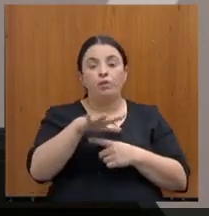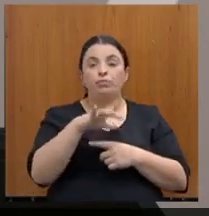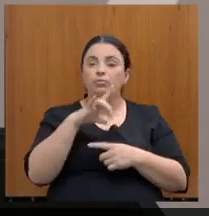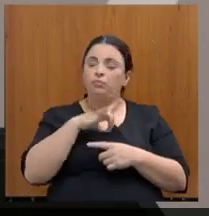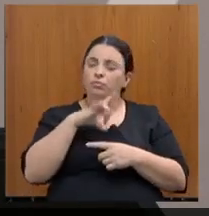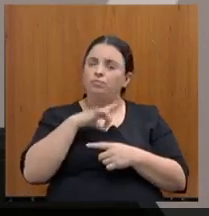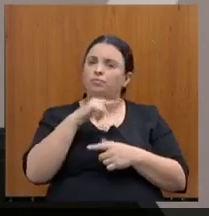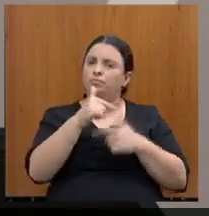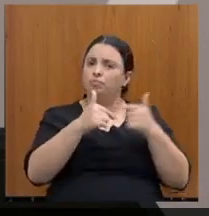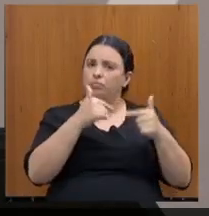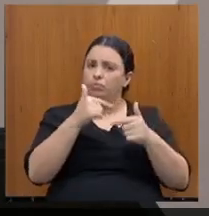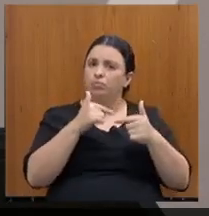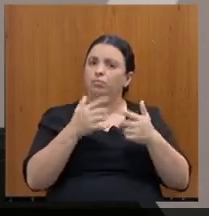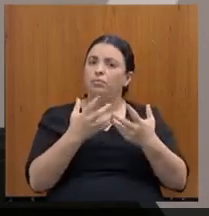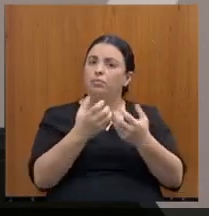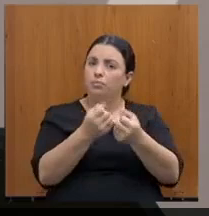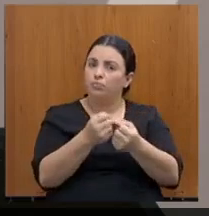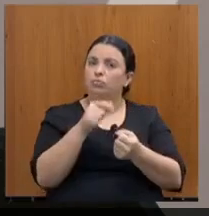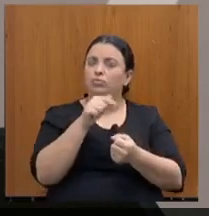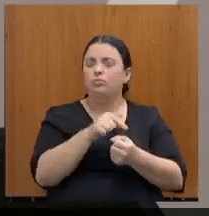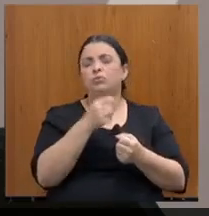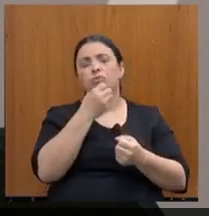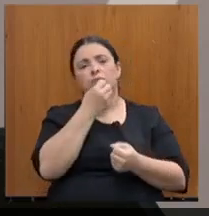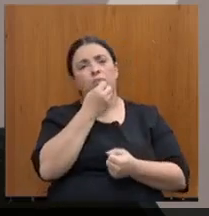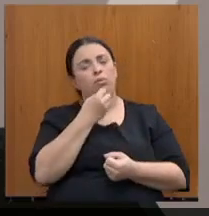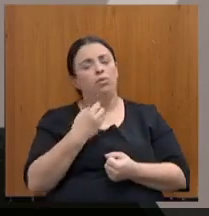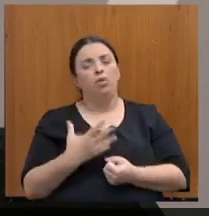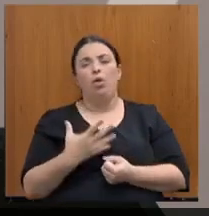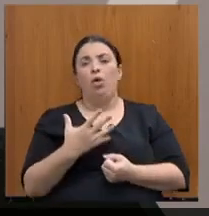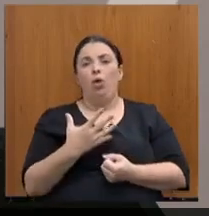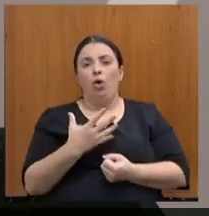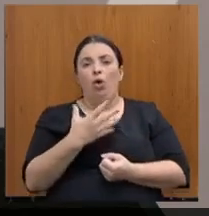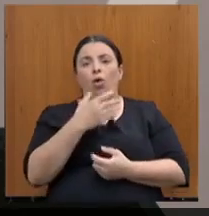atendido, isso é um diferencial. Eu faço aqui